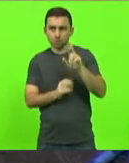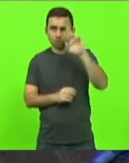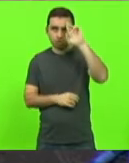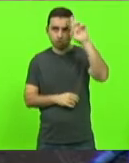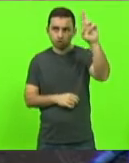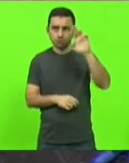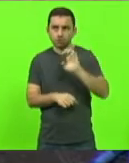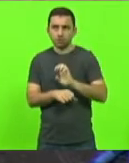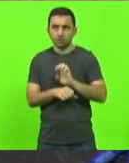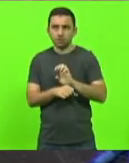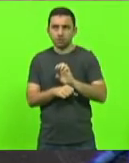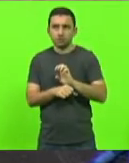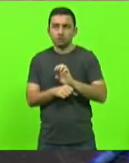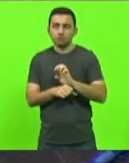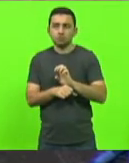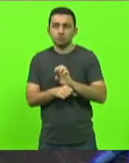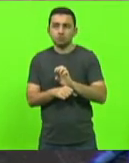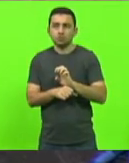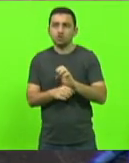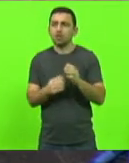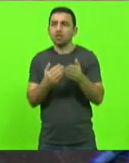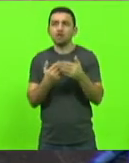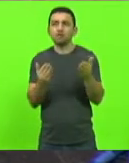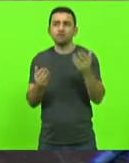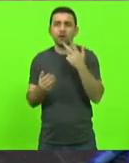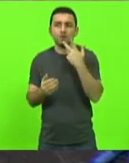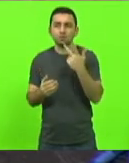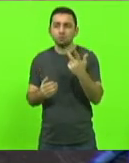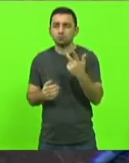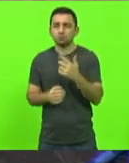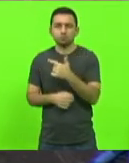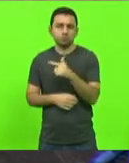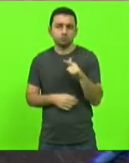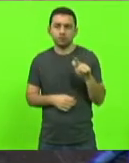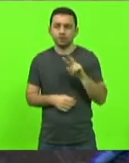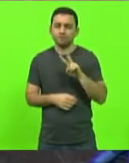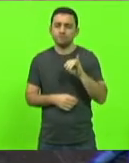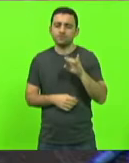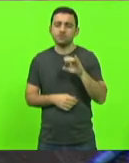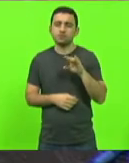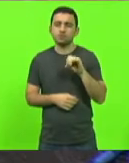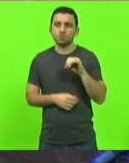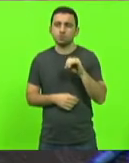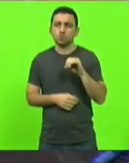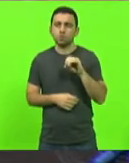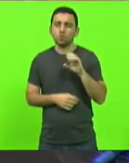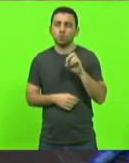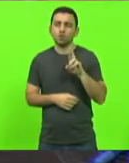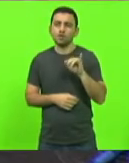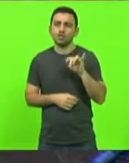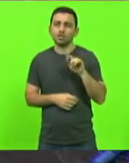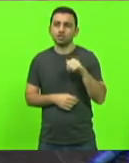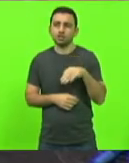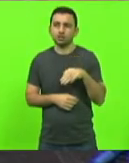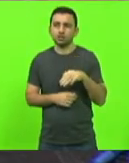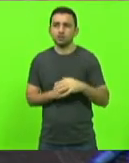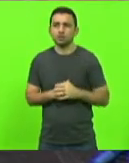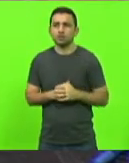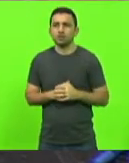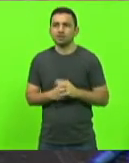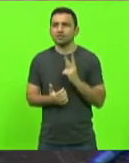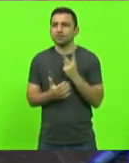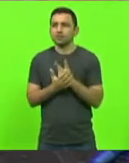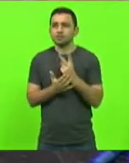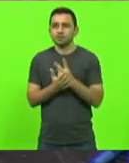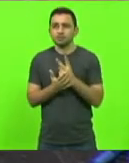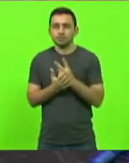-Maior-Geral se manifestou por não vislumbrar o visto de origem. É que a tecla bate no ponto de que